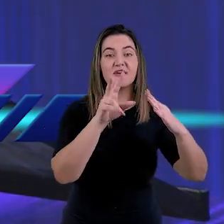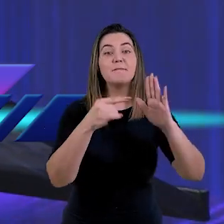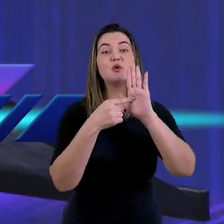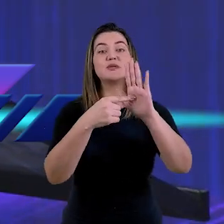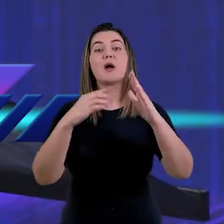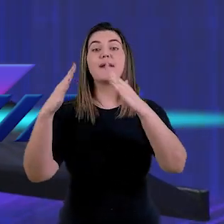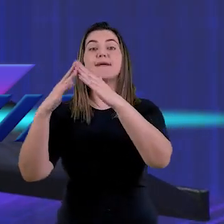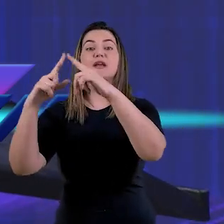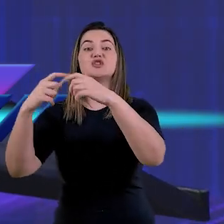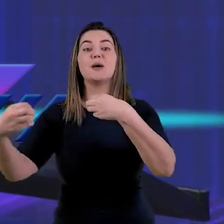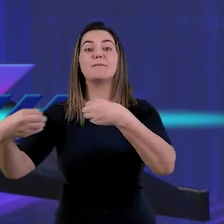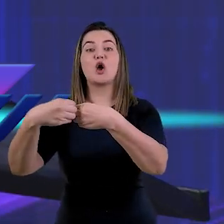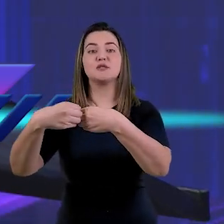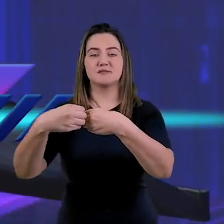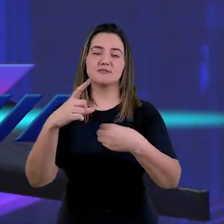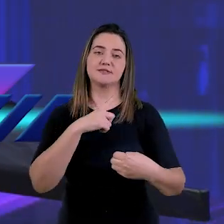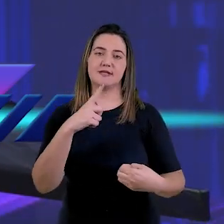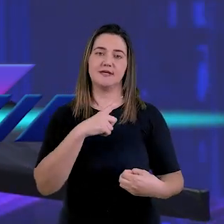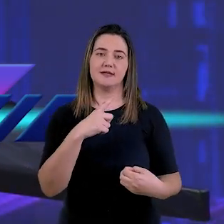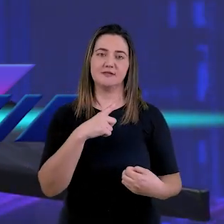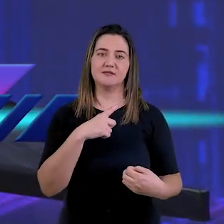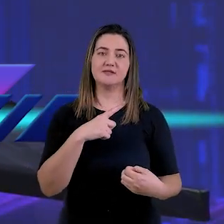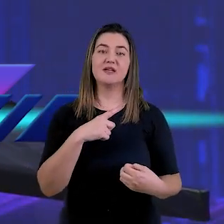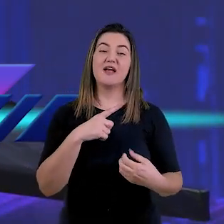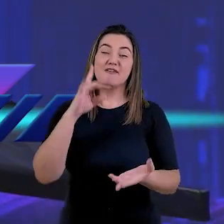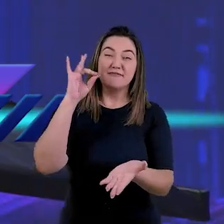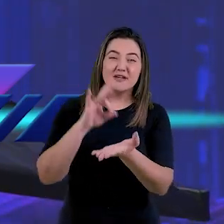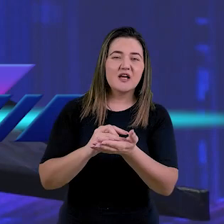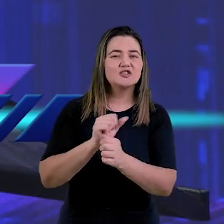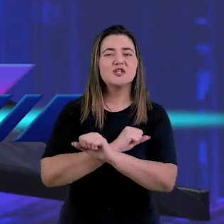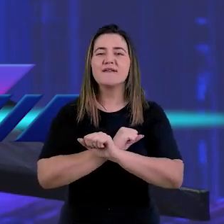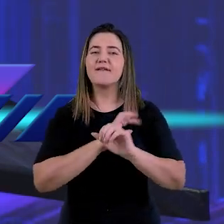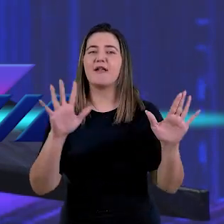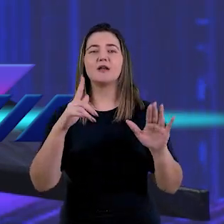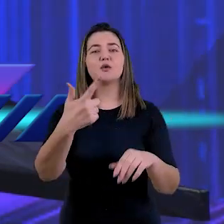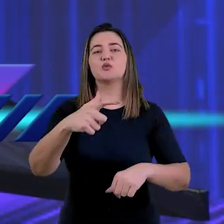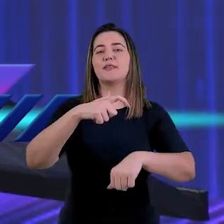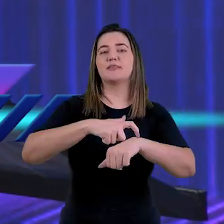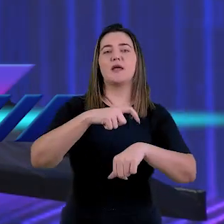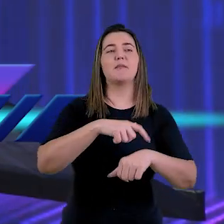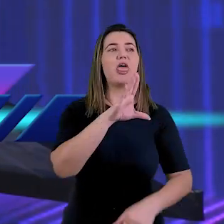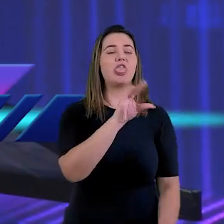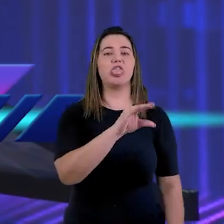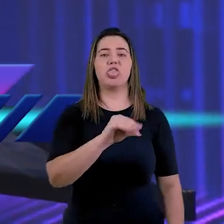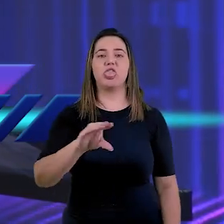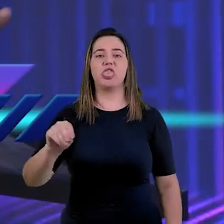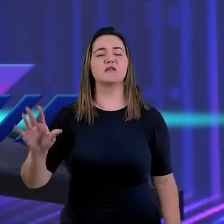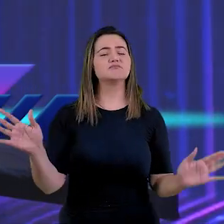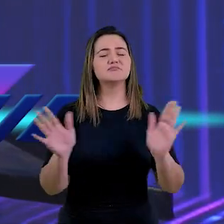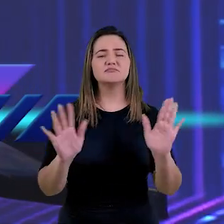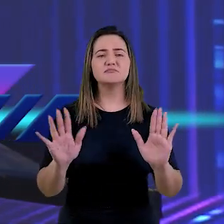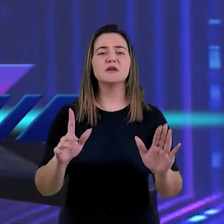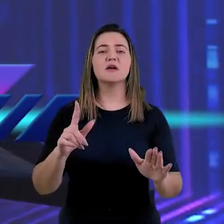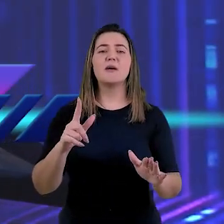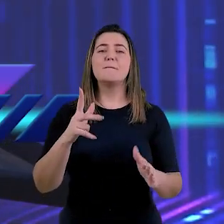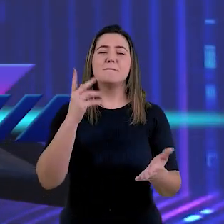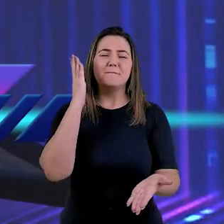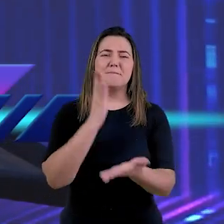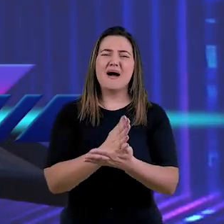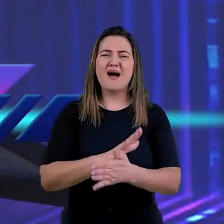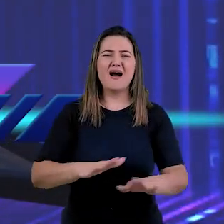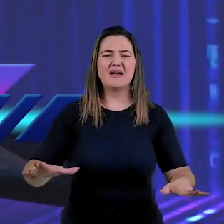verdades são claras e já não há mais tempo. Chega de sofrer,